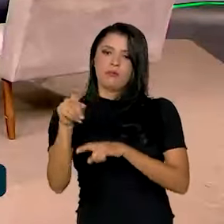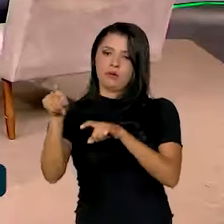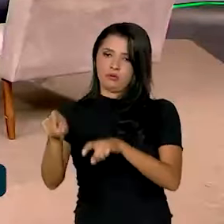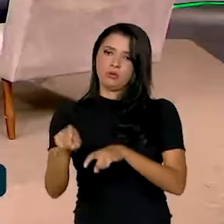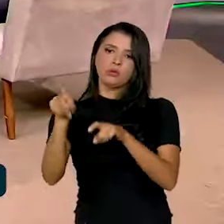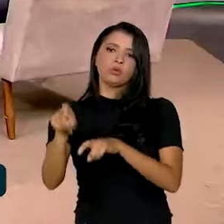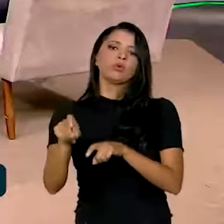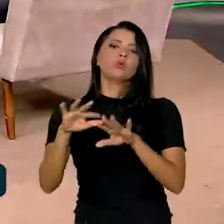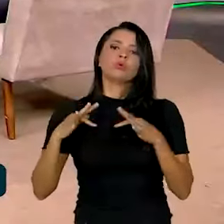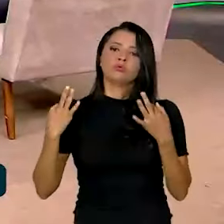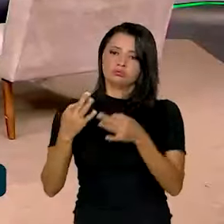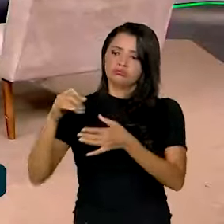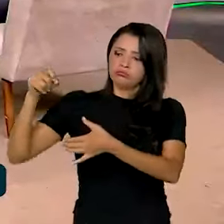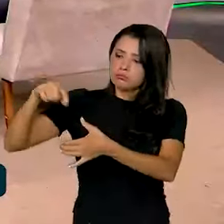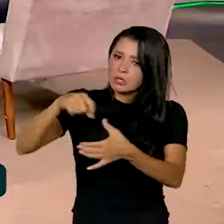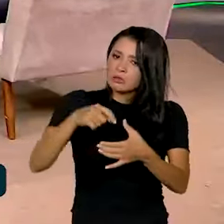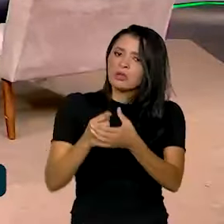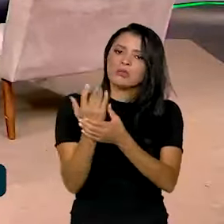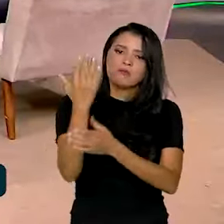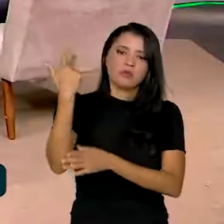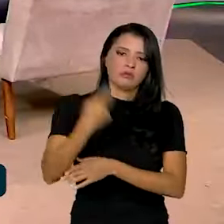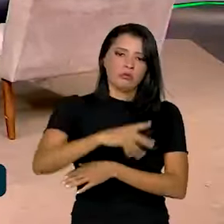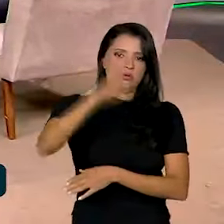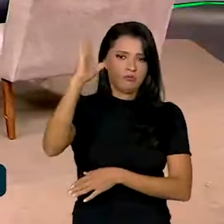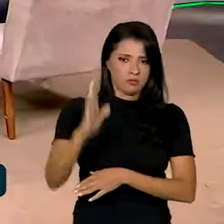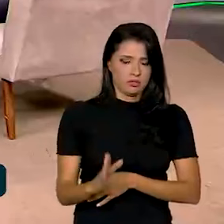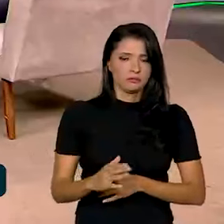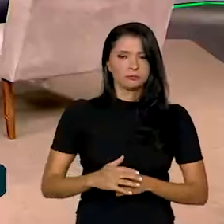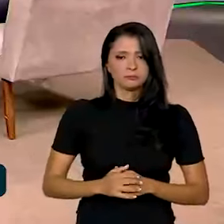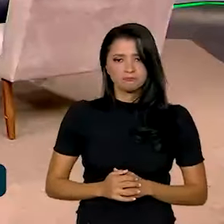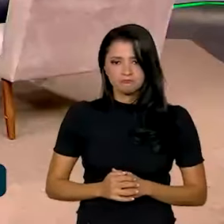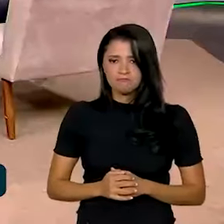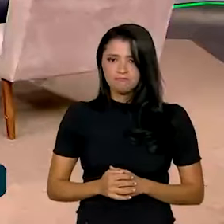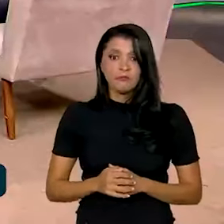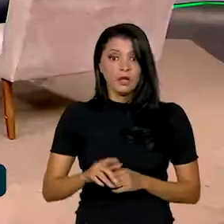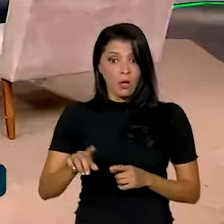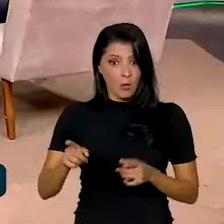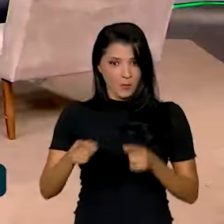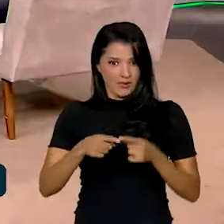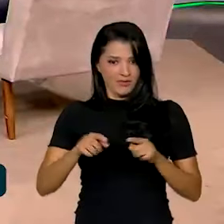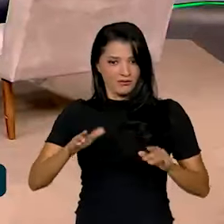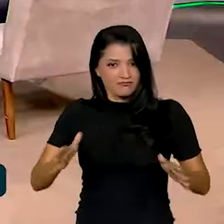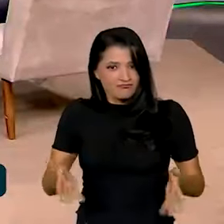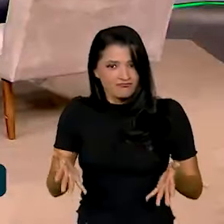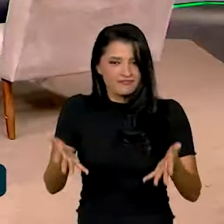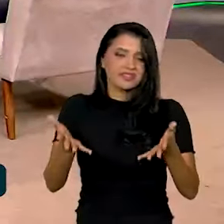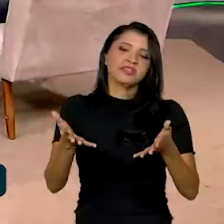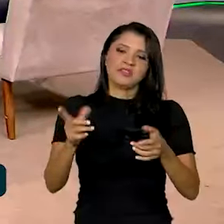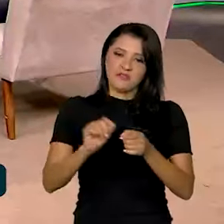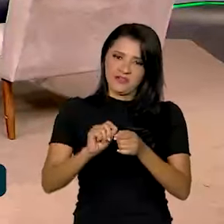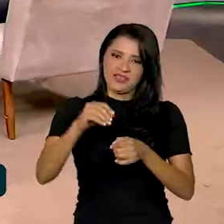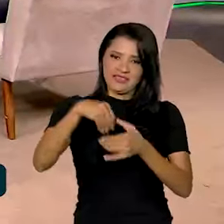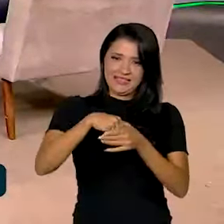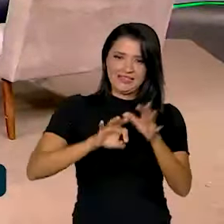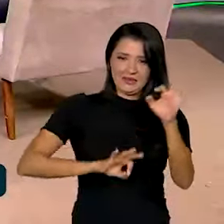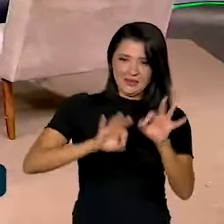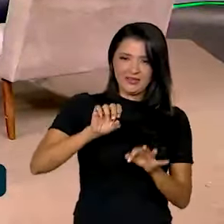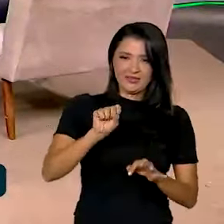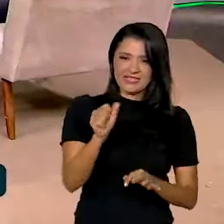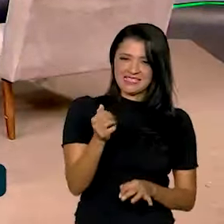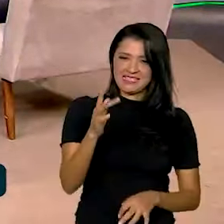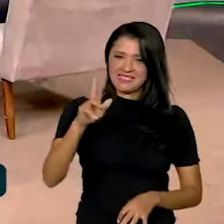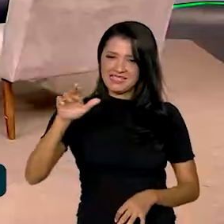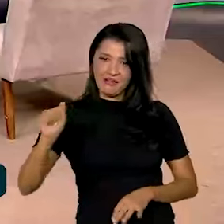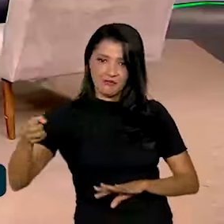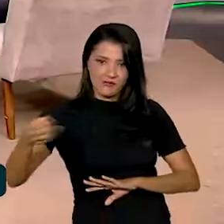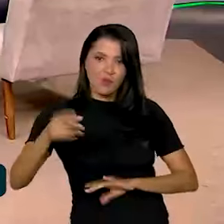familiar produzir alimentos no Brasil. O primeiro incentivo que nós fizemos dentro do Plano Safra novo, que